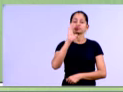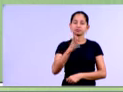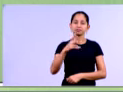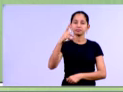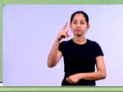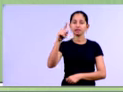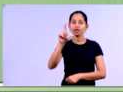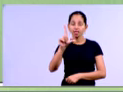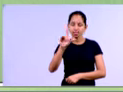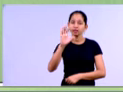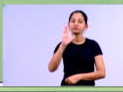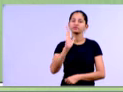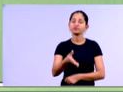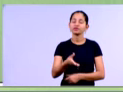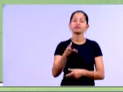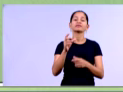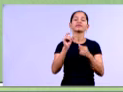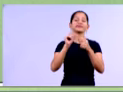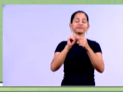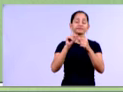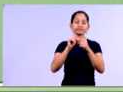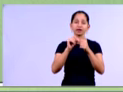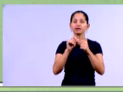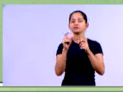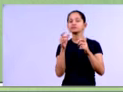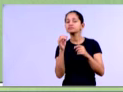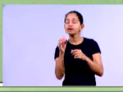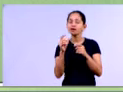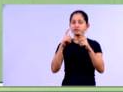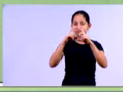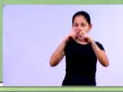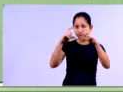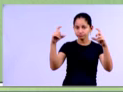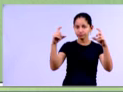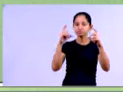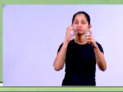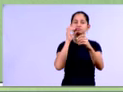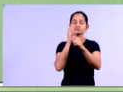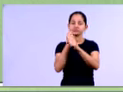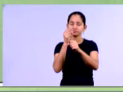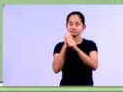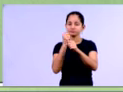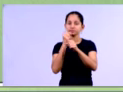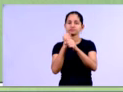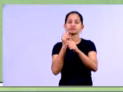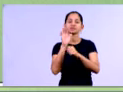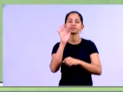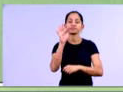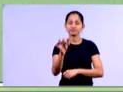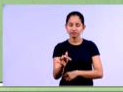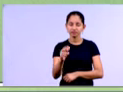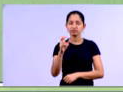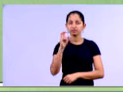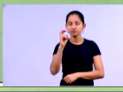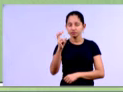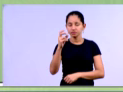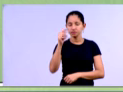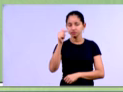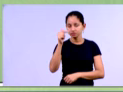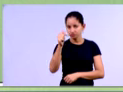1.571.282. Se dividirmos pelo total do passivo e multiplicarmos por 100, ele representa 57